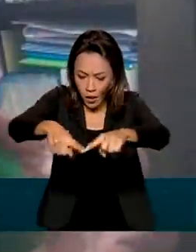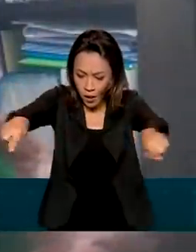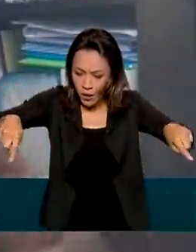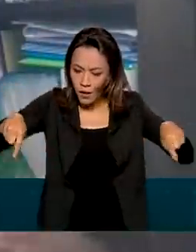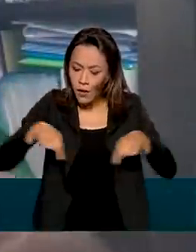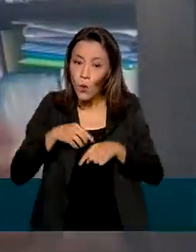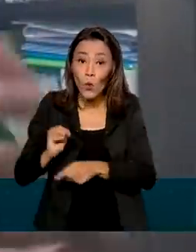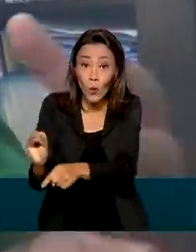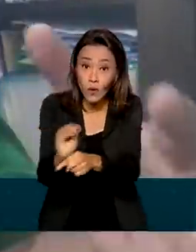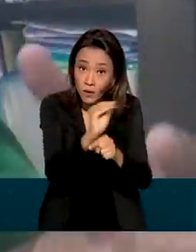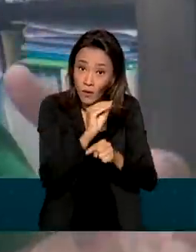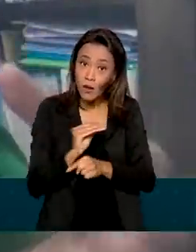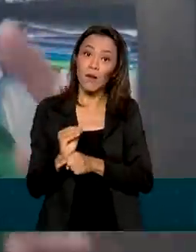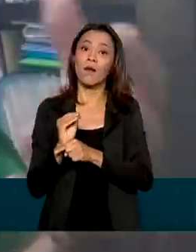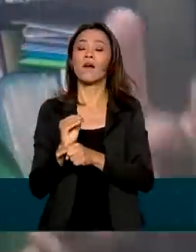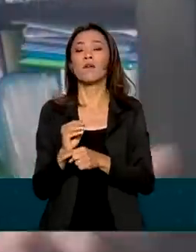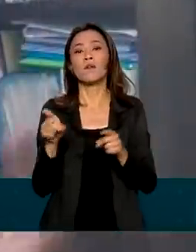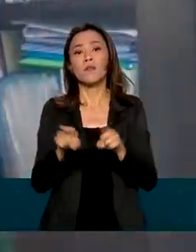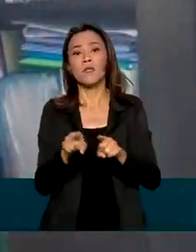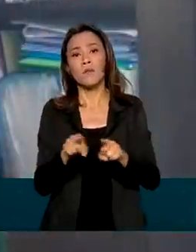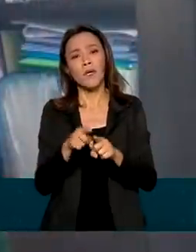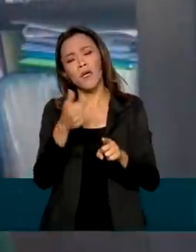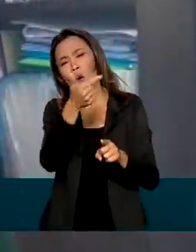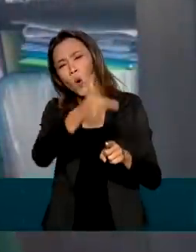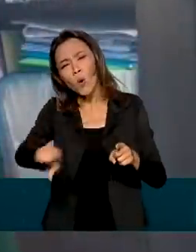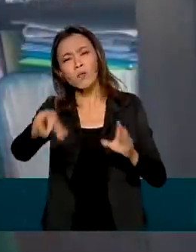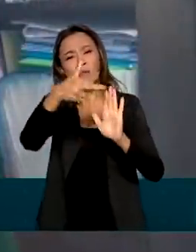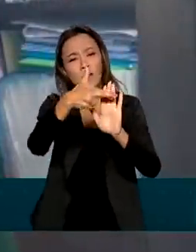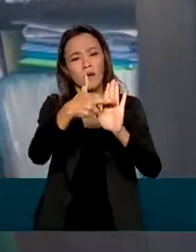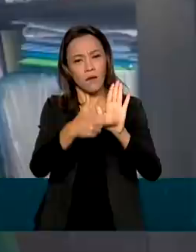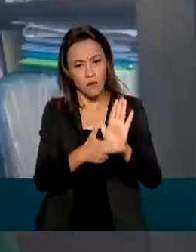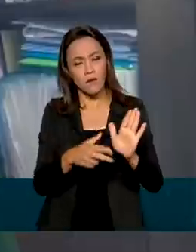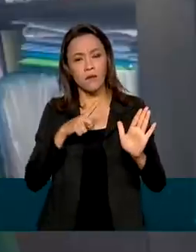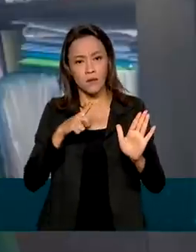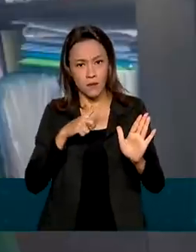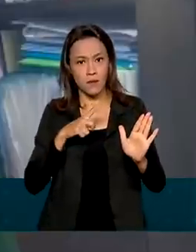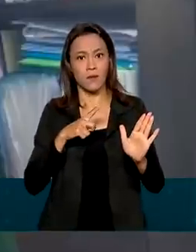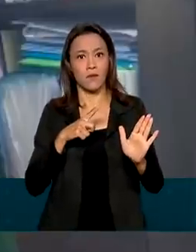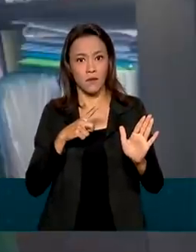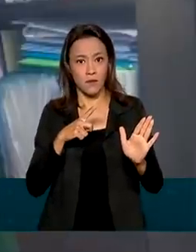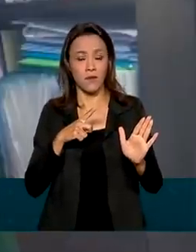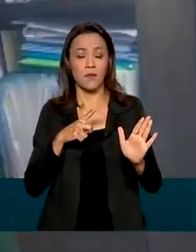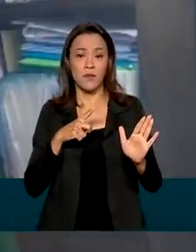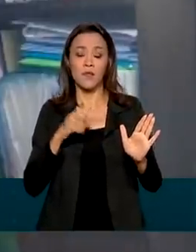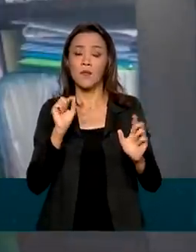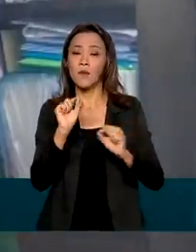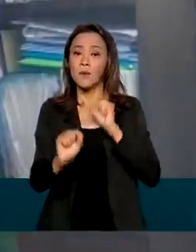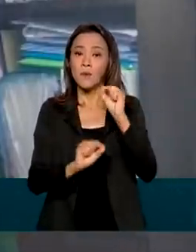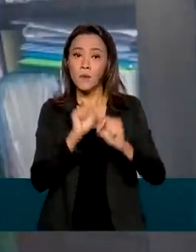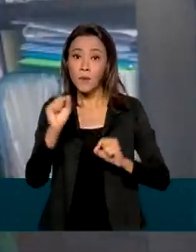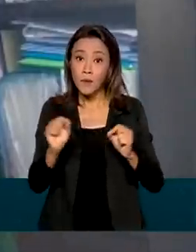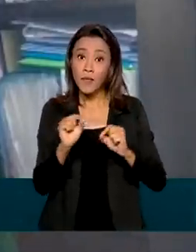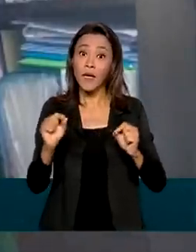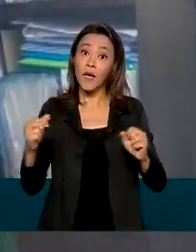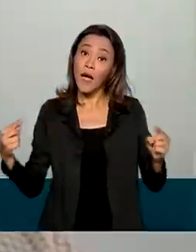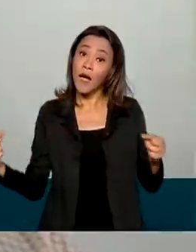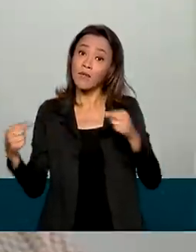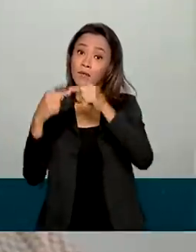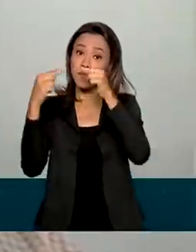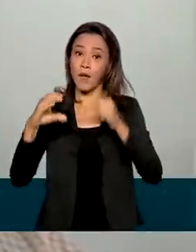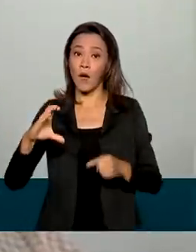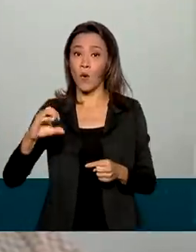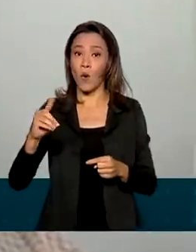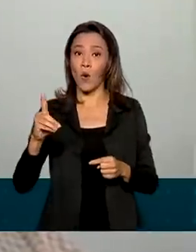a recomposição da reserva legal, outra exigência associada ao Código Florestal.